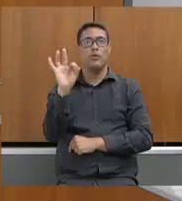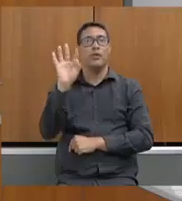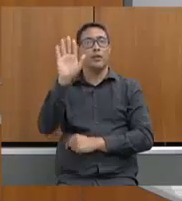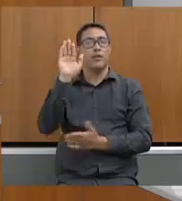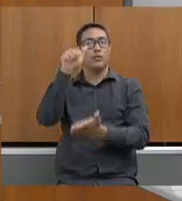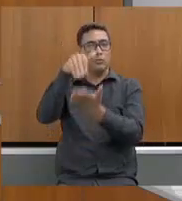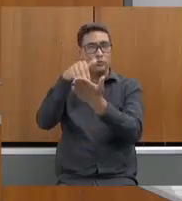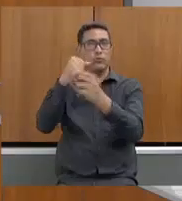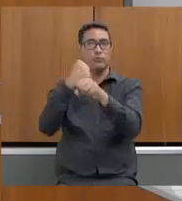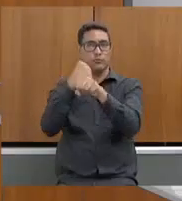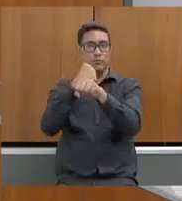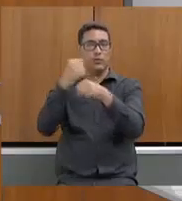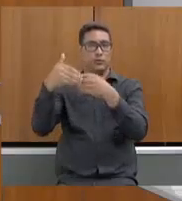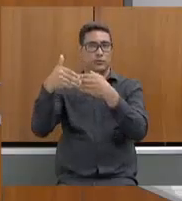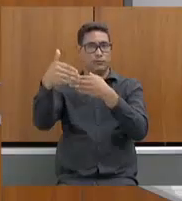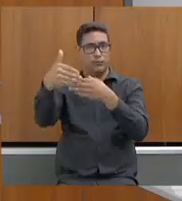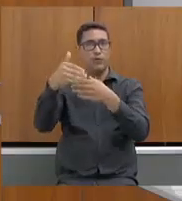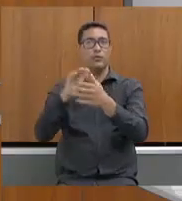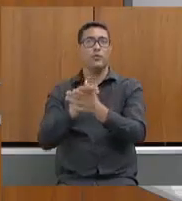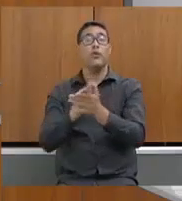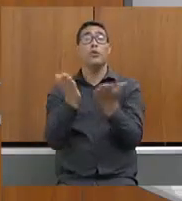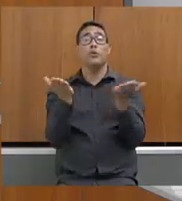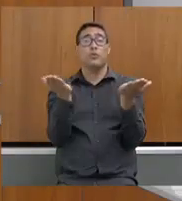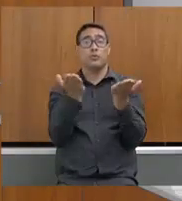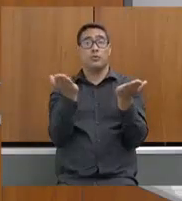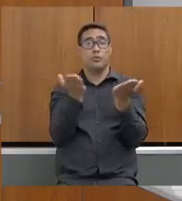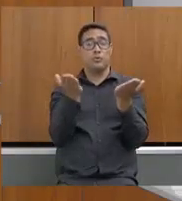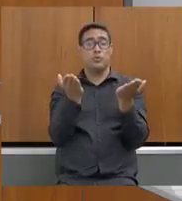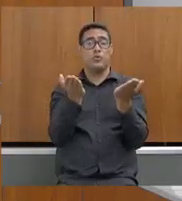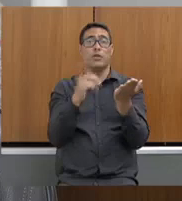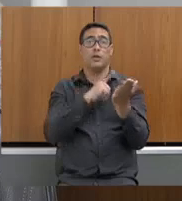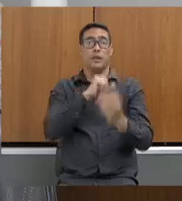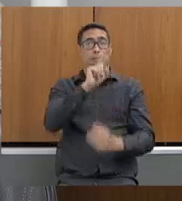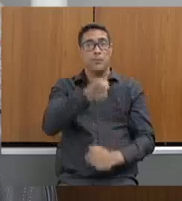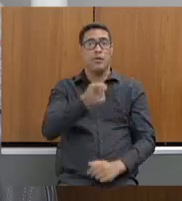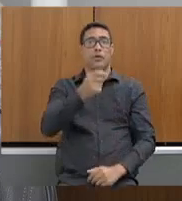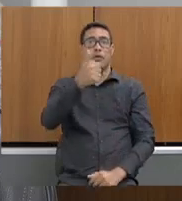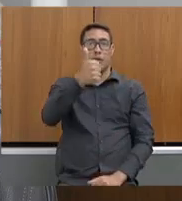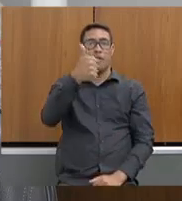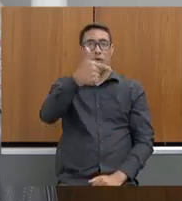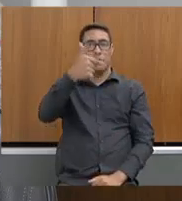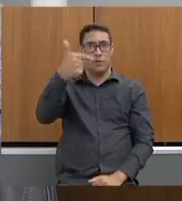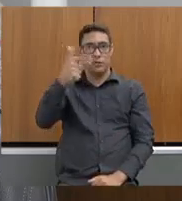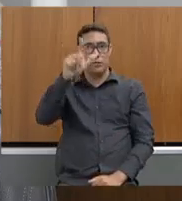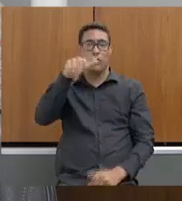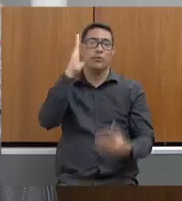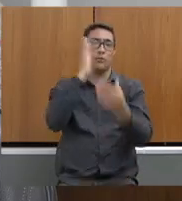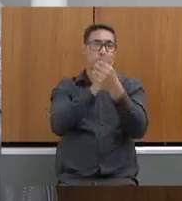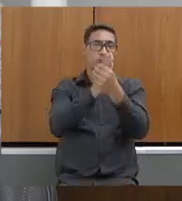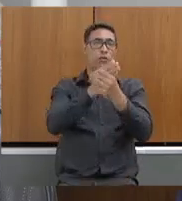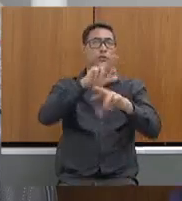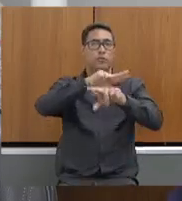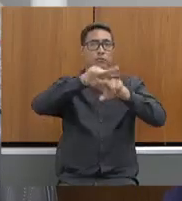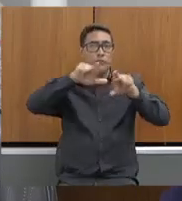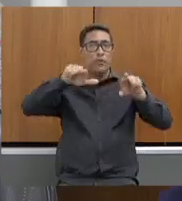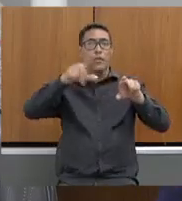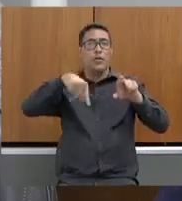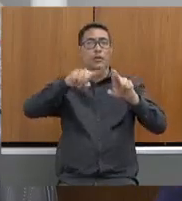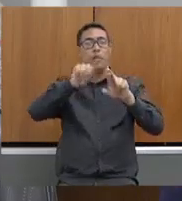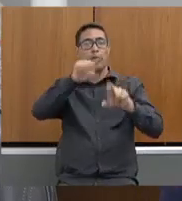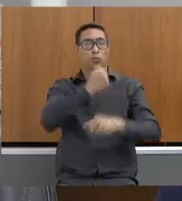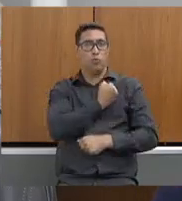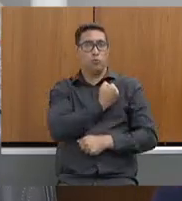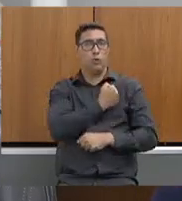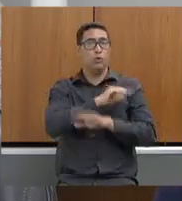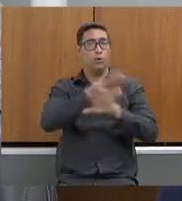últimos anos. Restam hoje 1.122 processos. Importante dizer que desse número, apenas